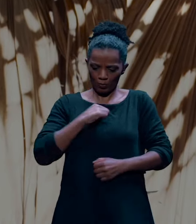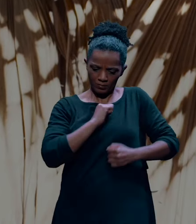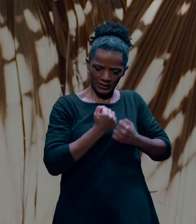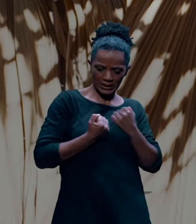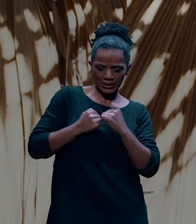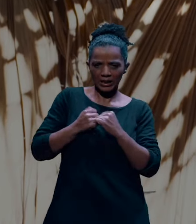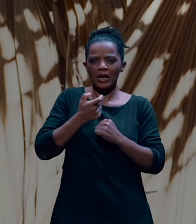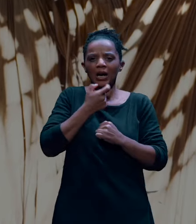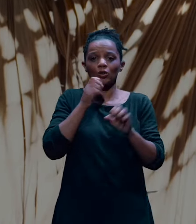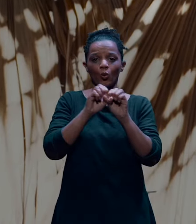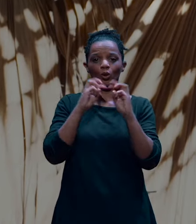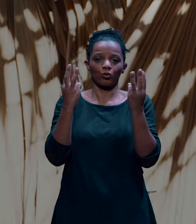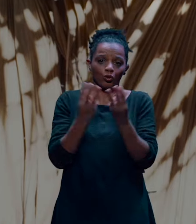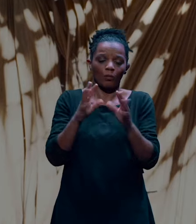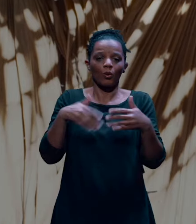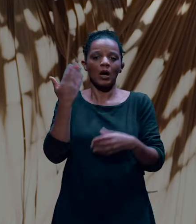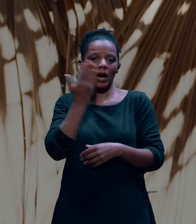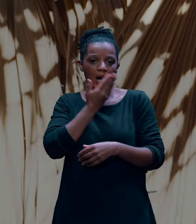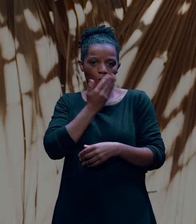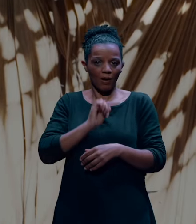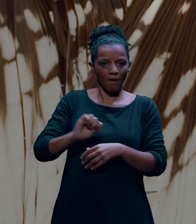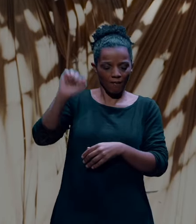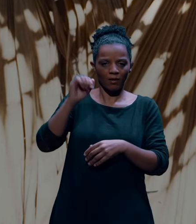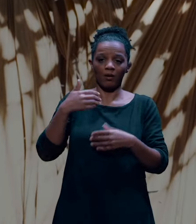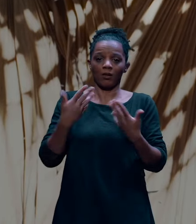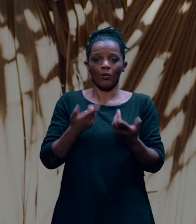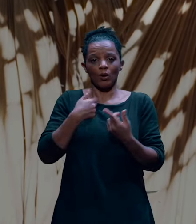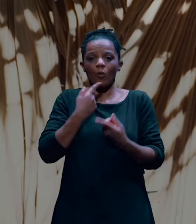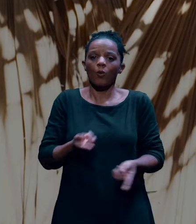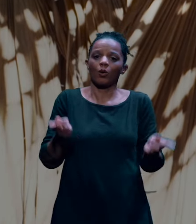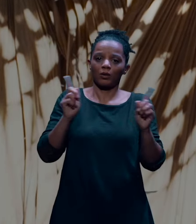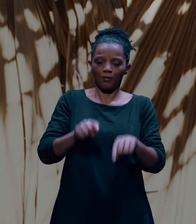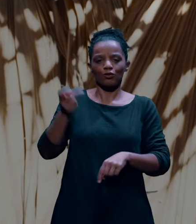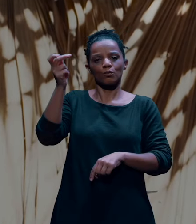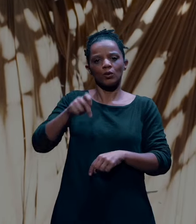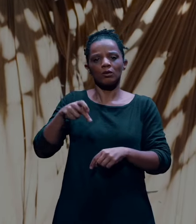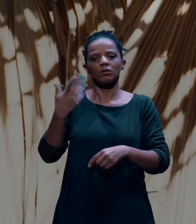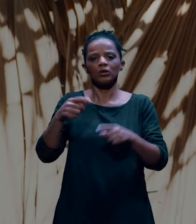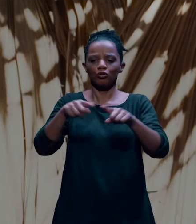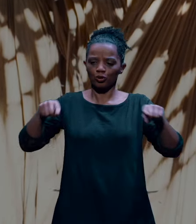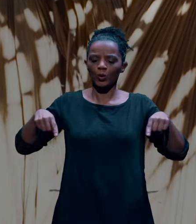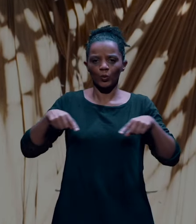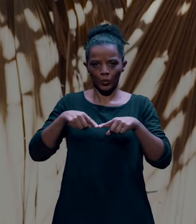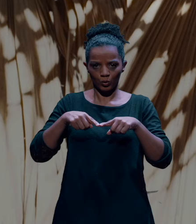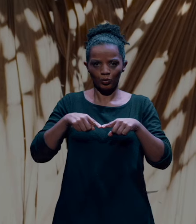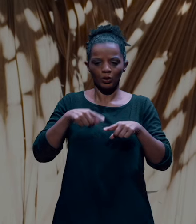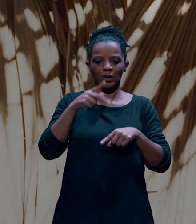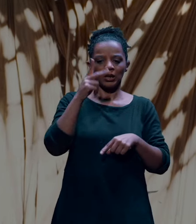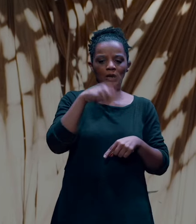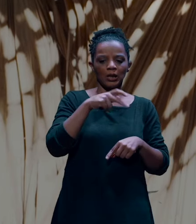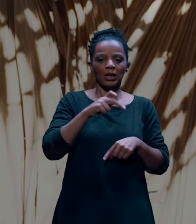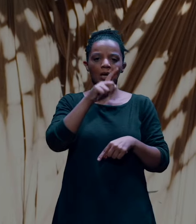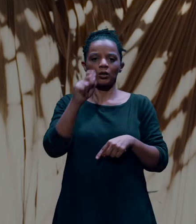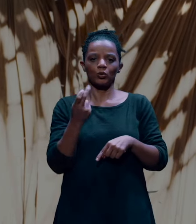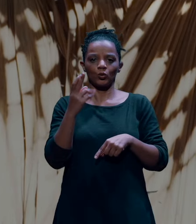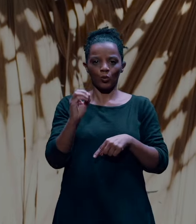dançar num workshop ou numa aula de butô. E por isso voltei para os estúdios do Caso ONU.